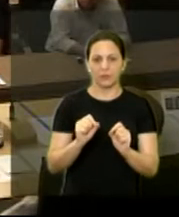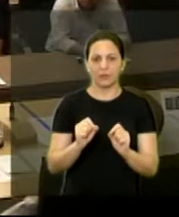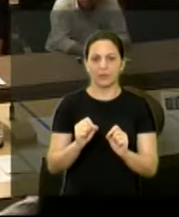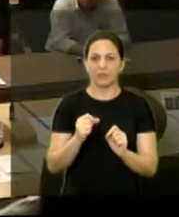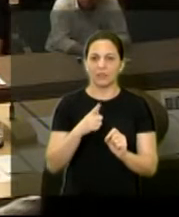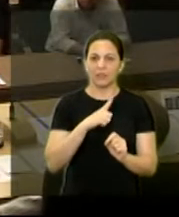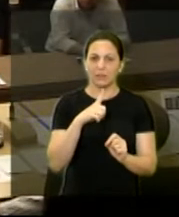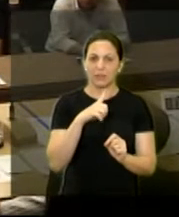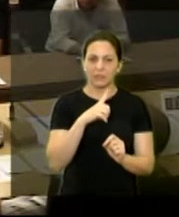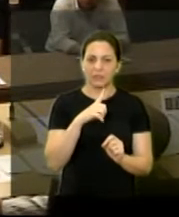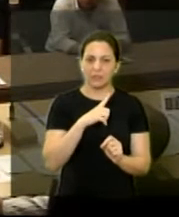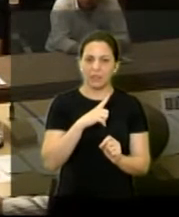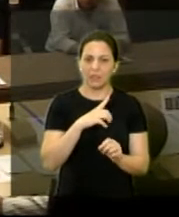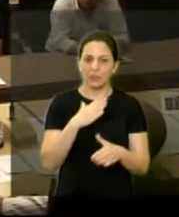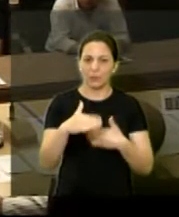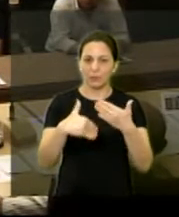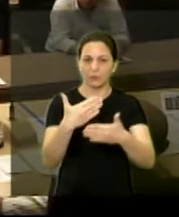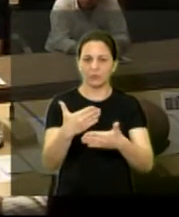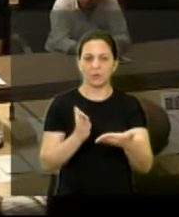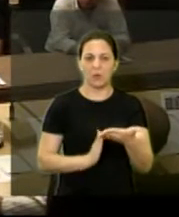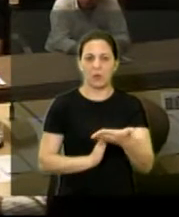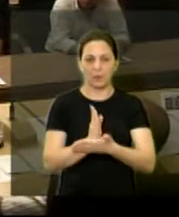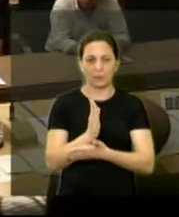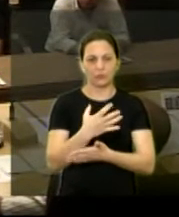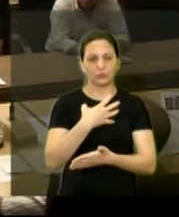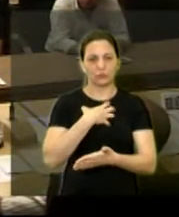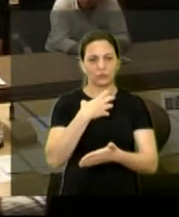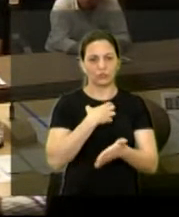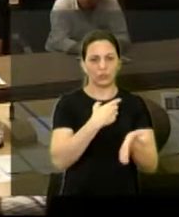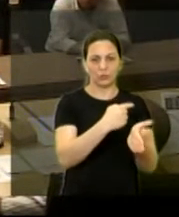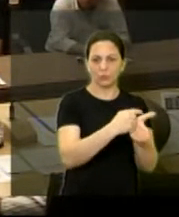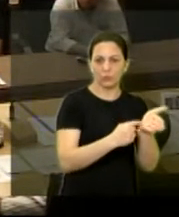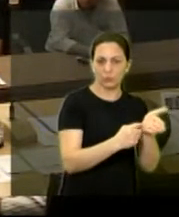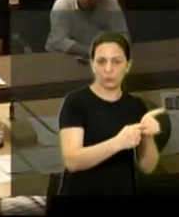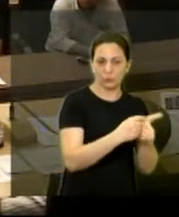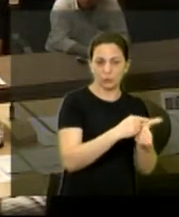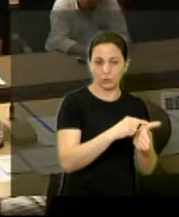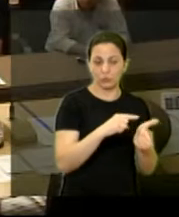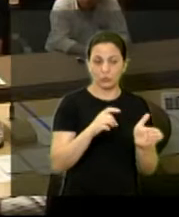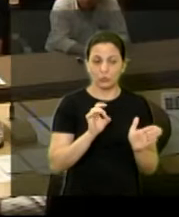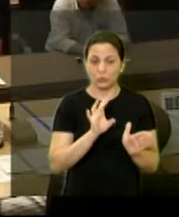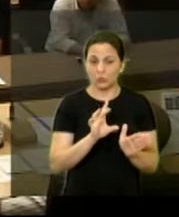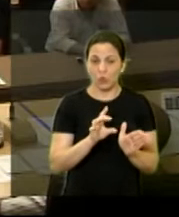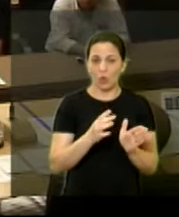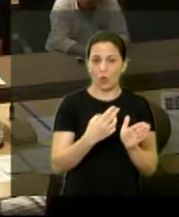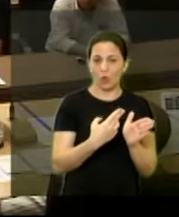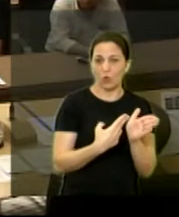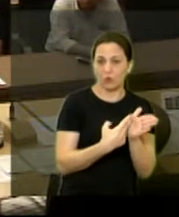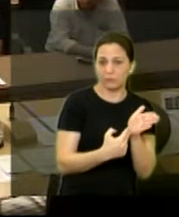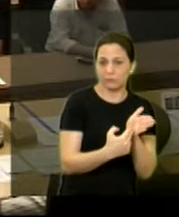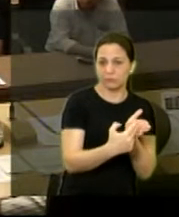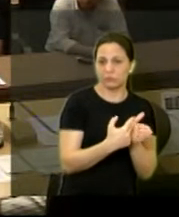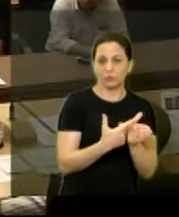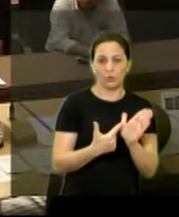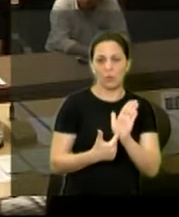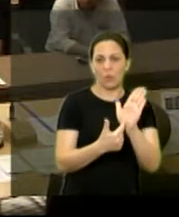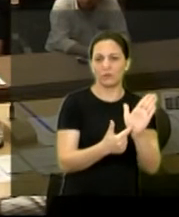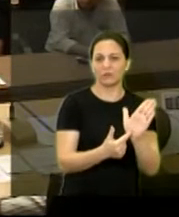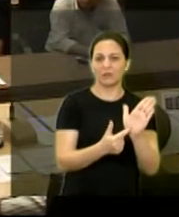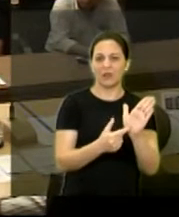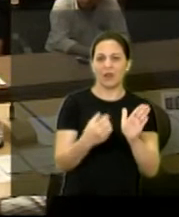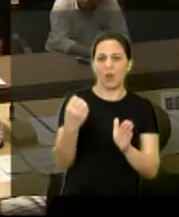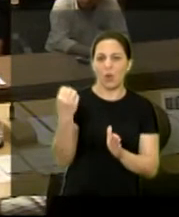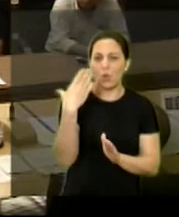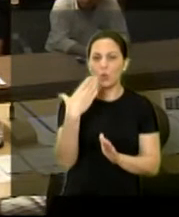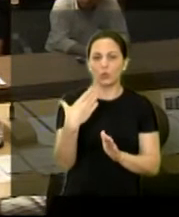processos que foram aprovados dessa forma você tem problema aí o que